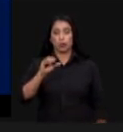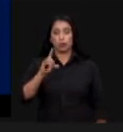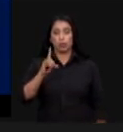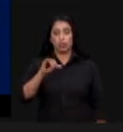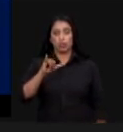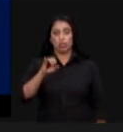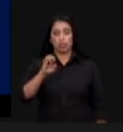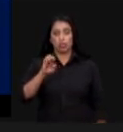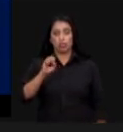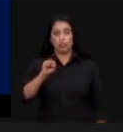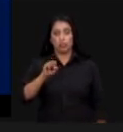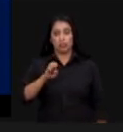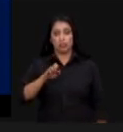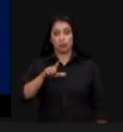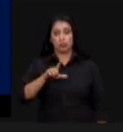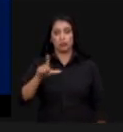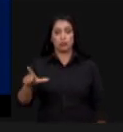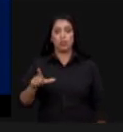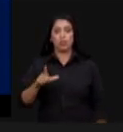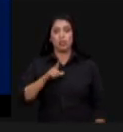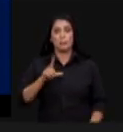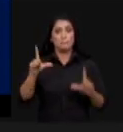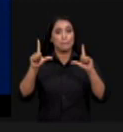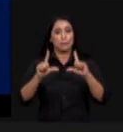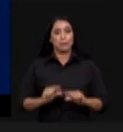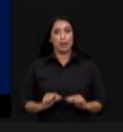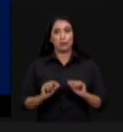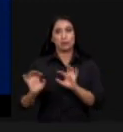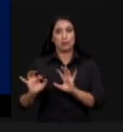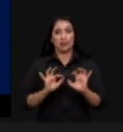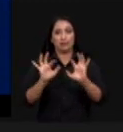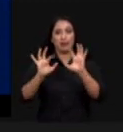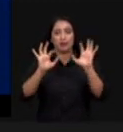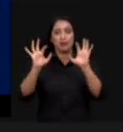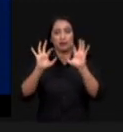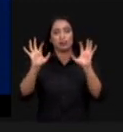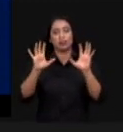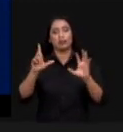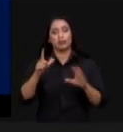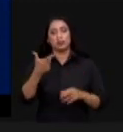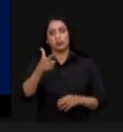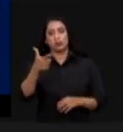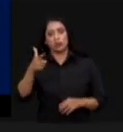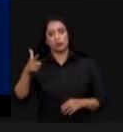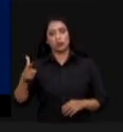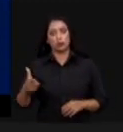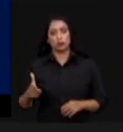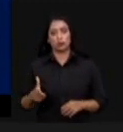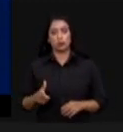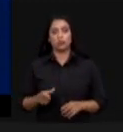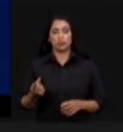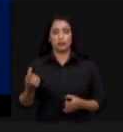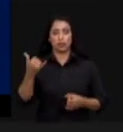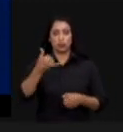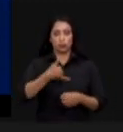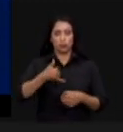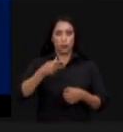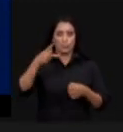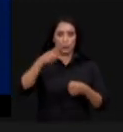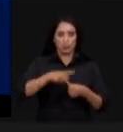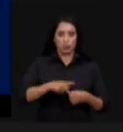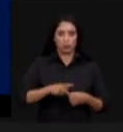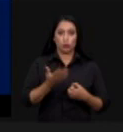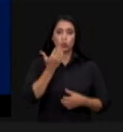que, sabidamente, emitem menos gases de efeito de estufas do que aqueles derivados de petróleo. Ou seja, comida e